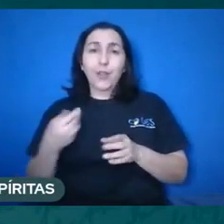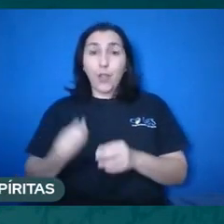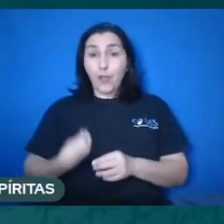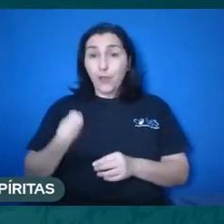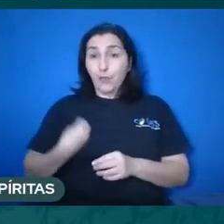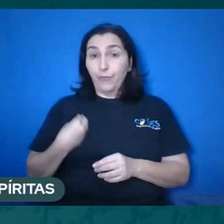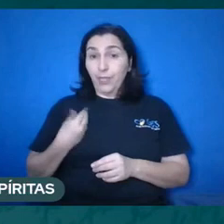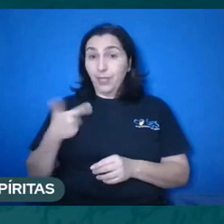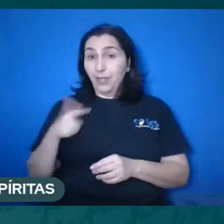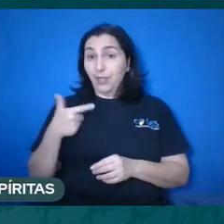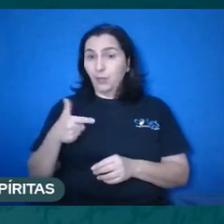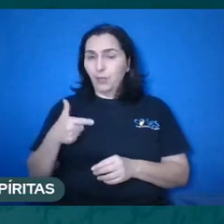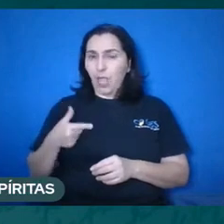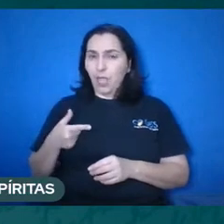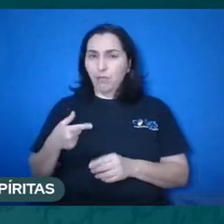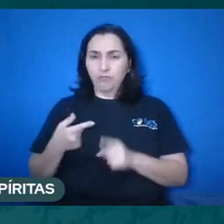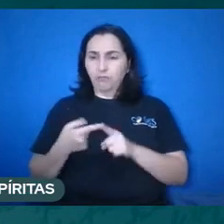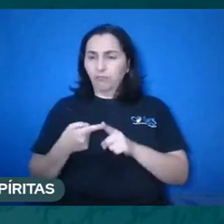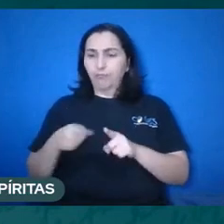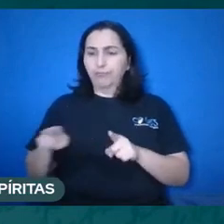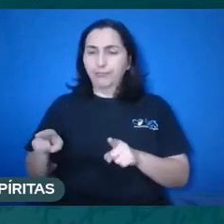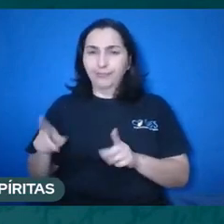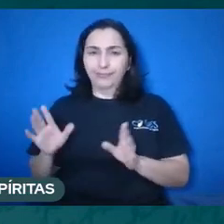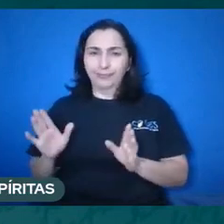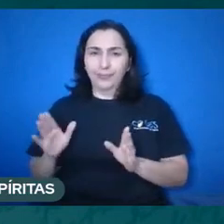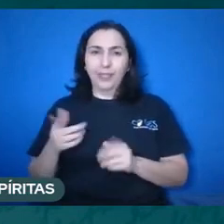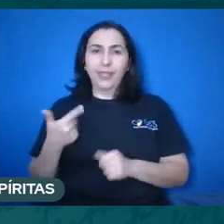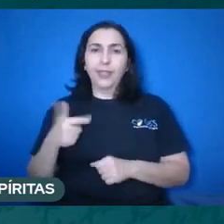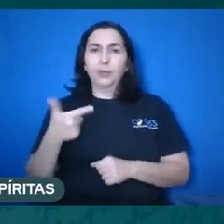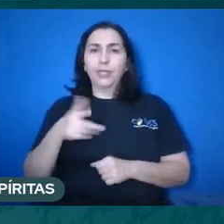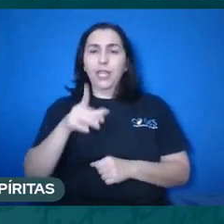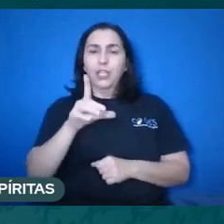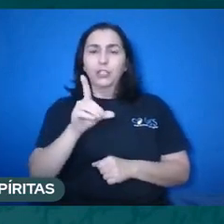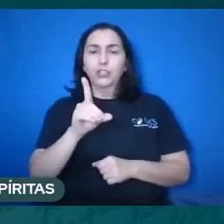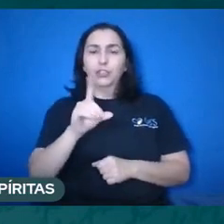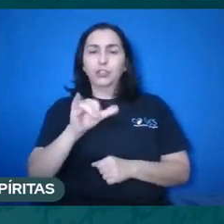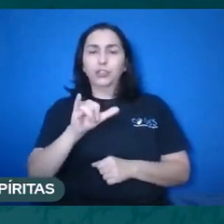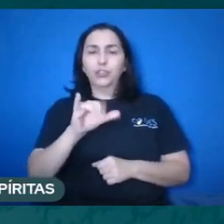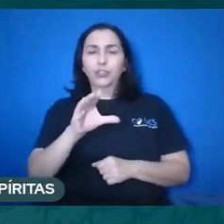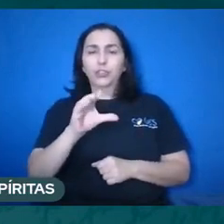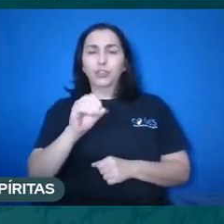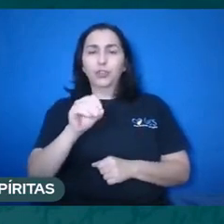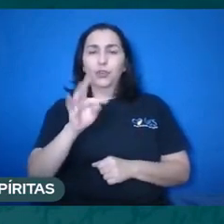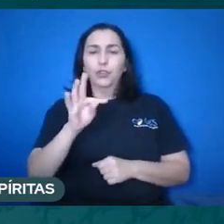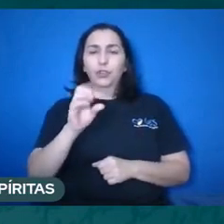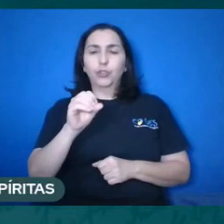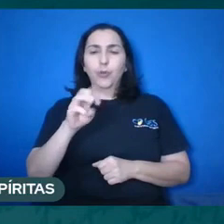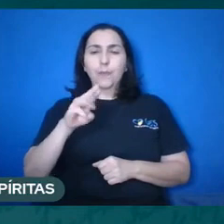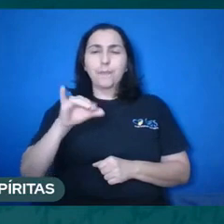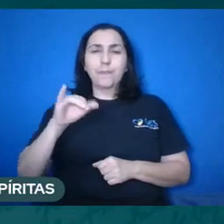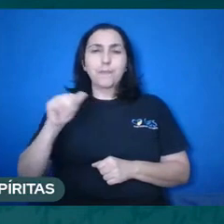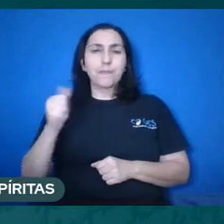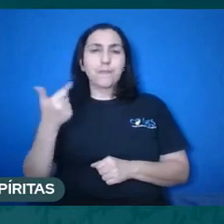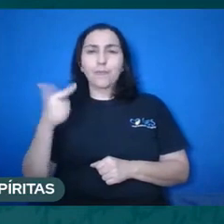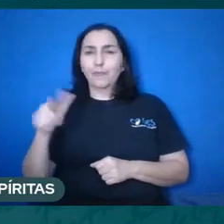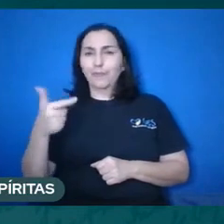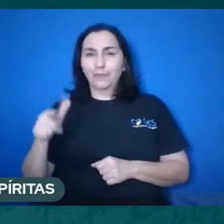substituto para ela, não haveria a dicotomia para a vida, então nós podemos dizer que nós somos vivos,